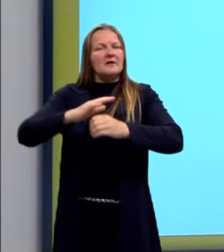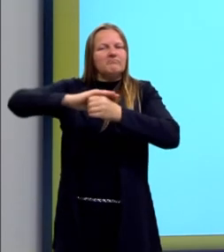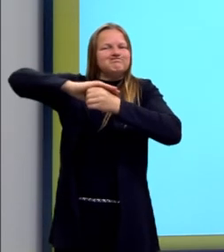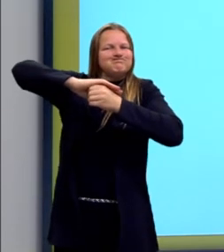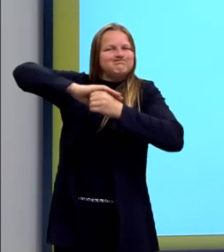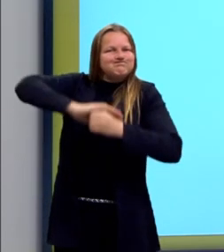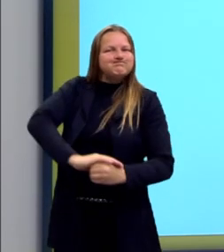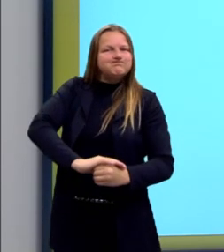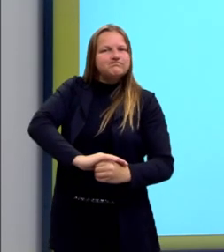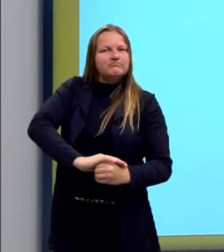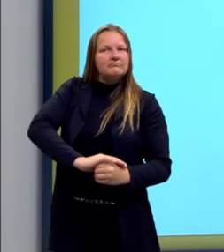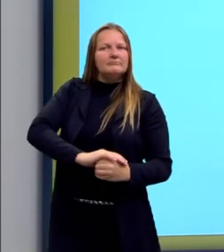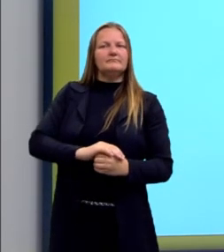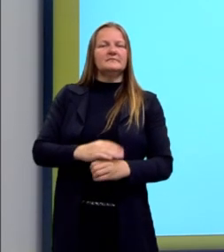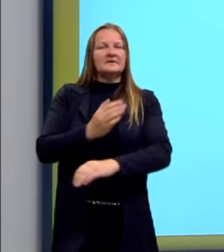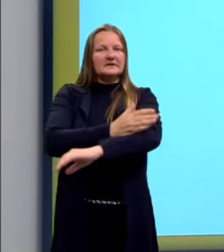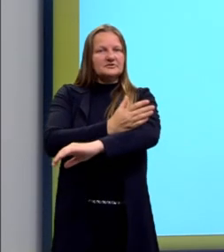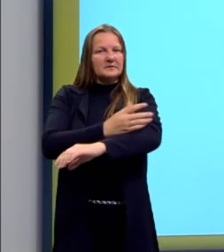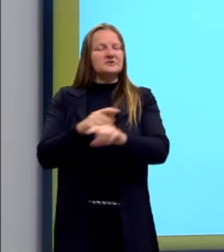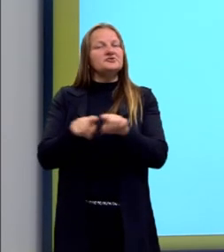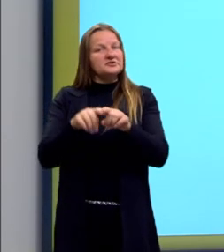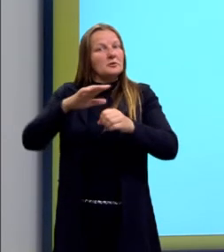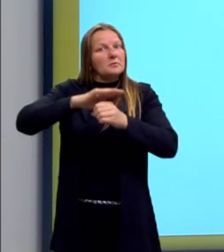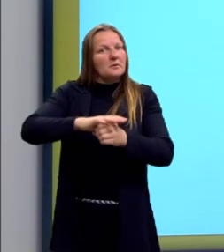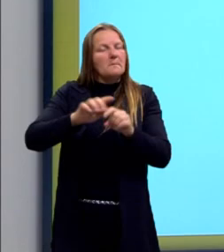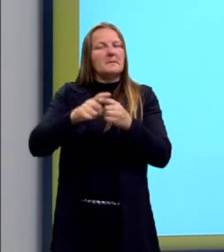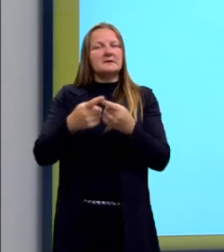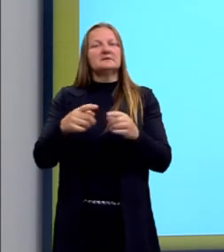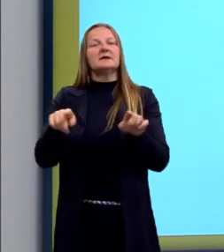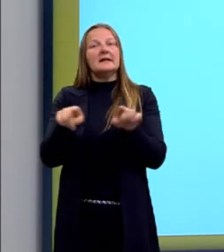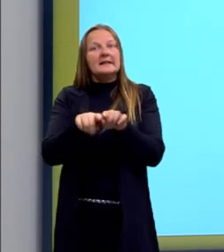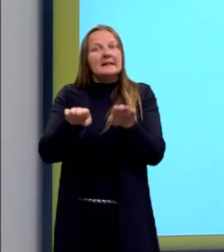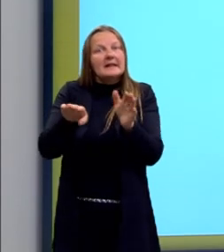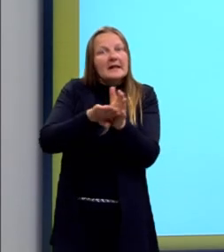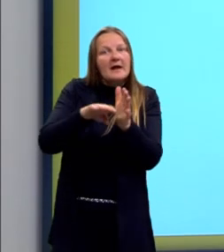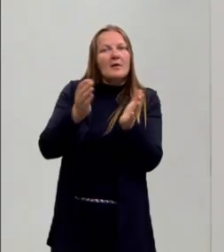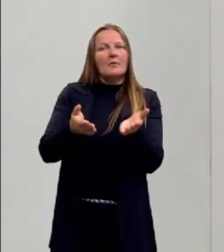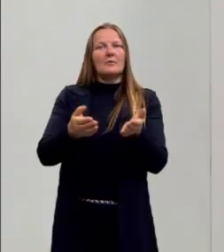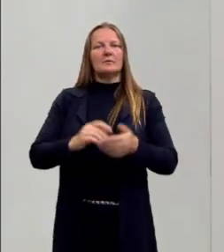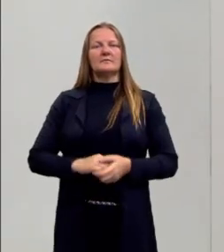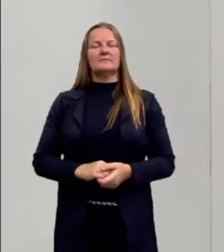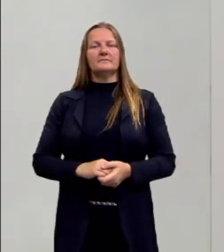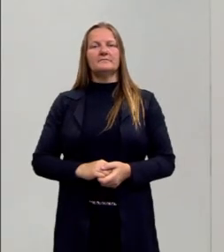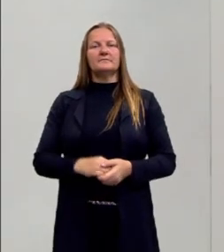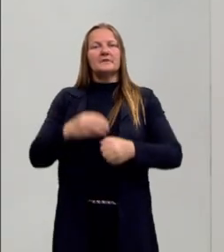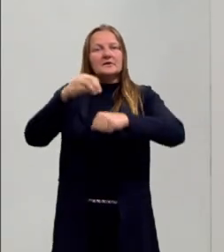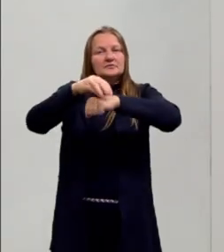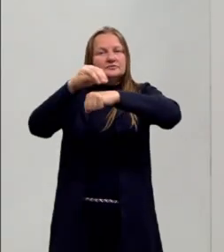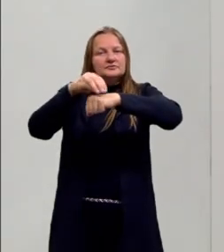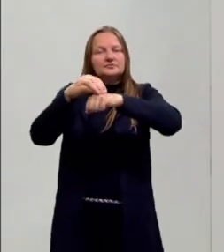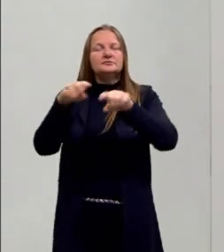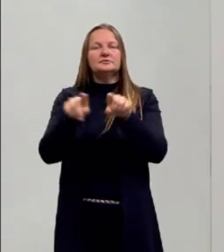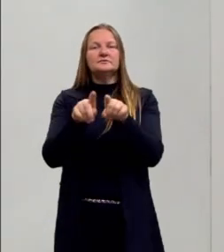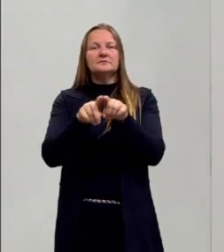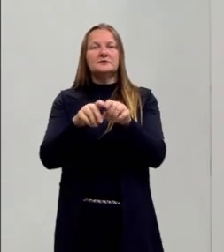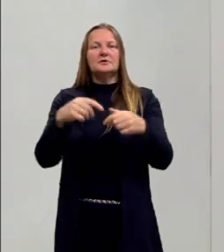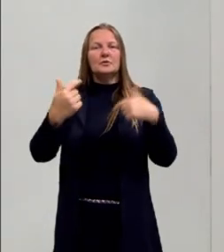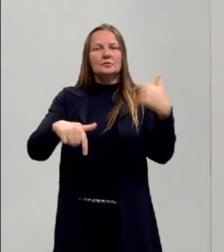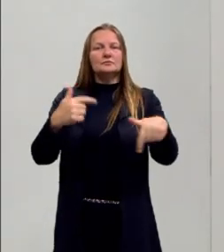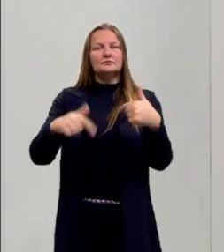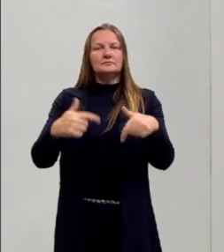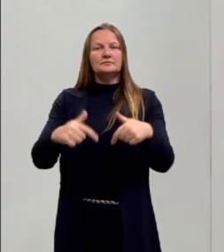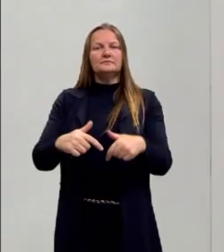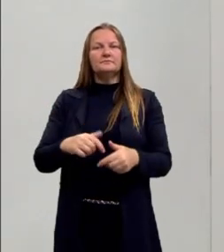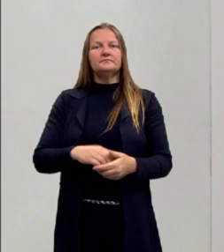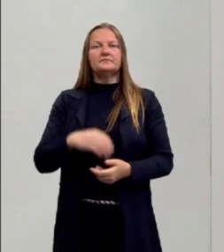maior aí. Não que na Idade Média não tivesse. E é bem interessante também recomendar mais uma vez o trabalho da